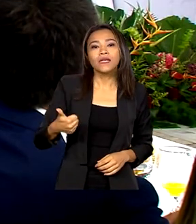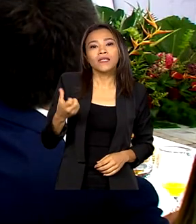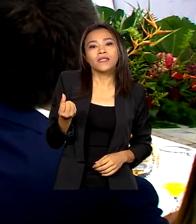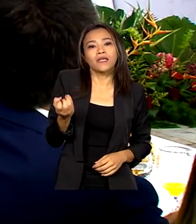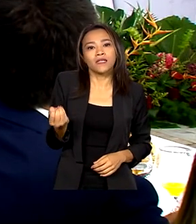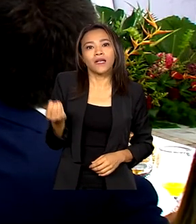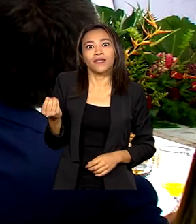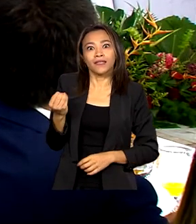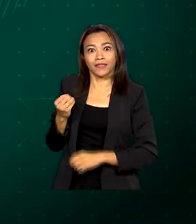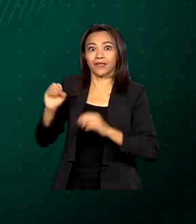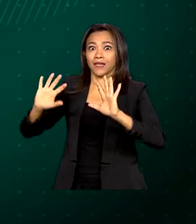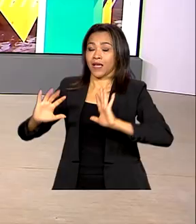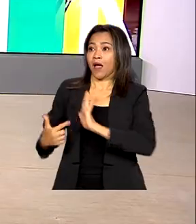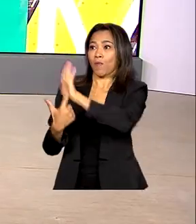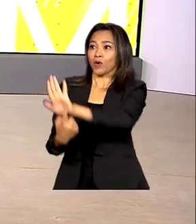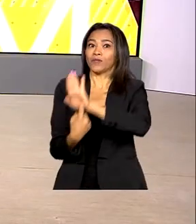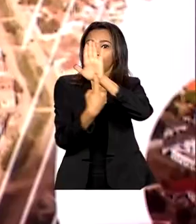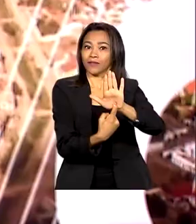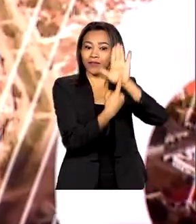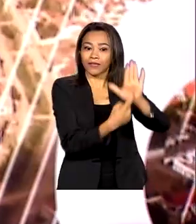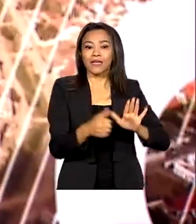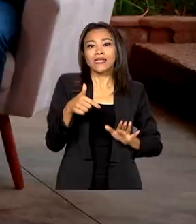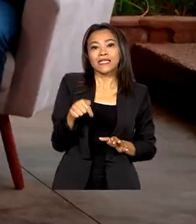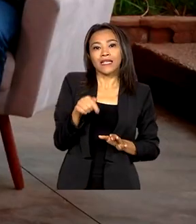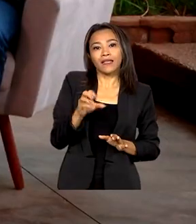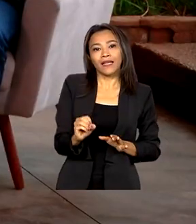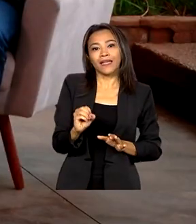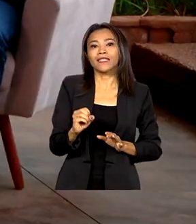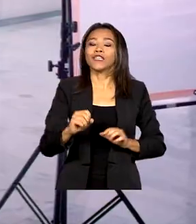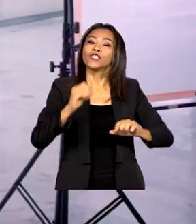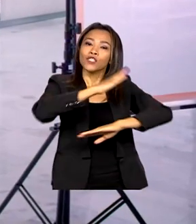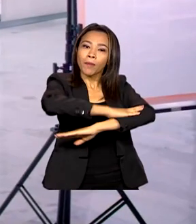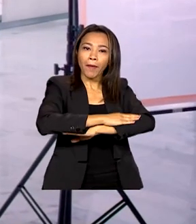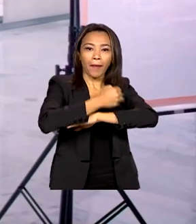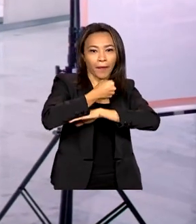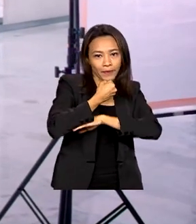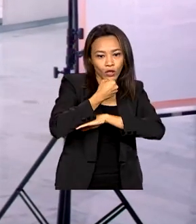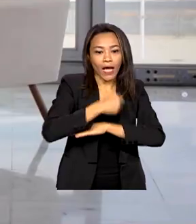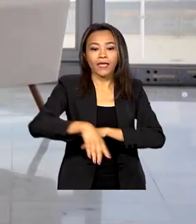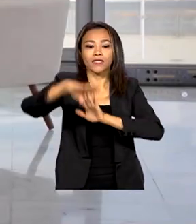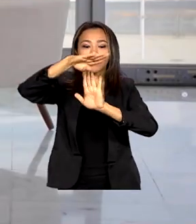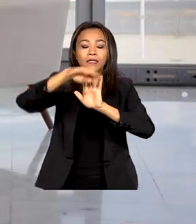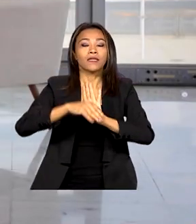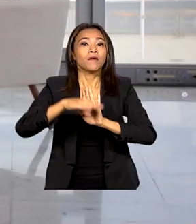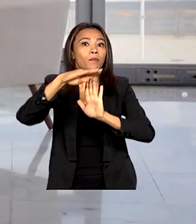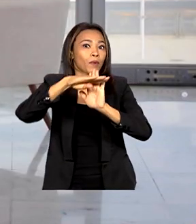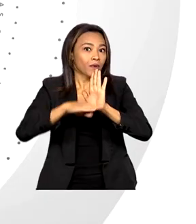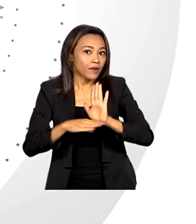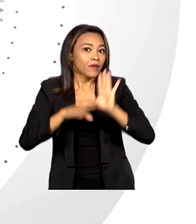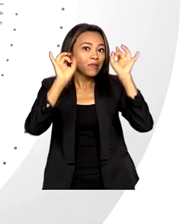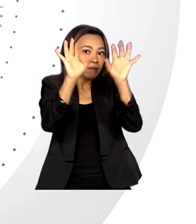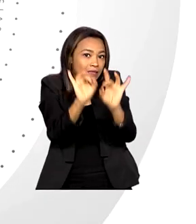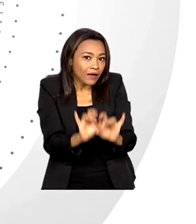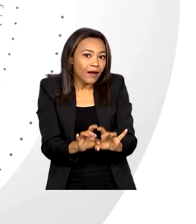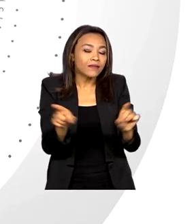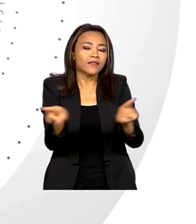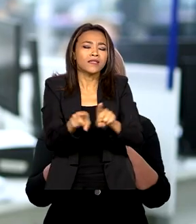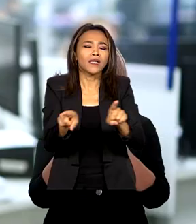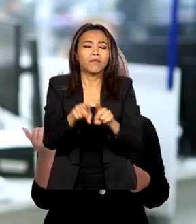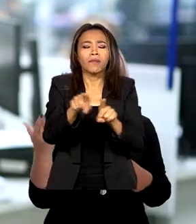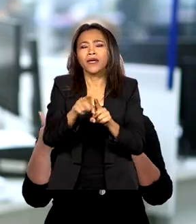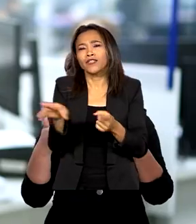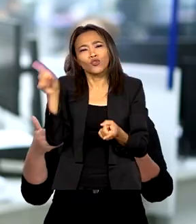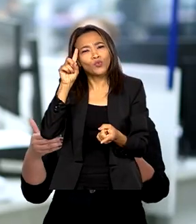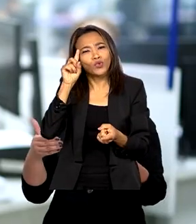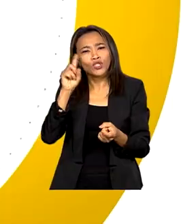eventos ao vivo, 70 telejornais, 7 programas de entrevistas especiais, além de boletins